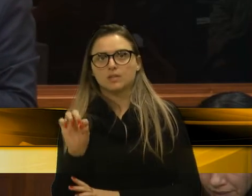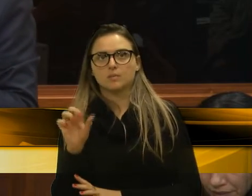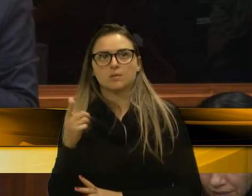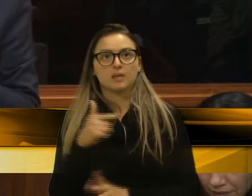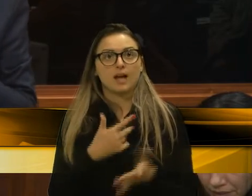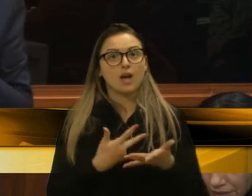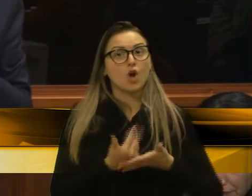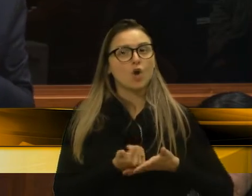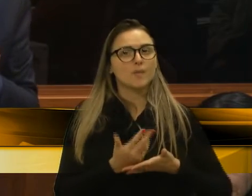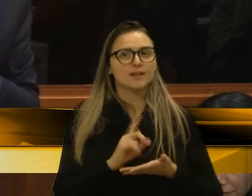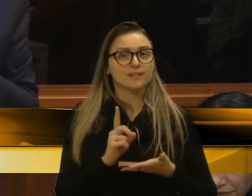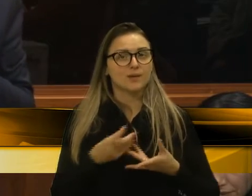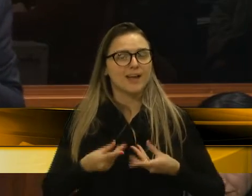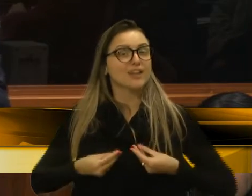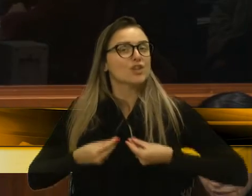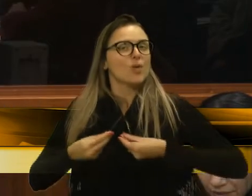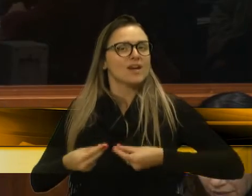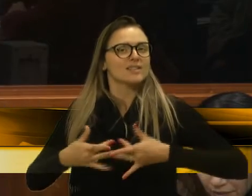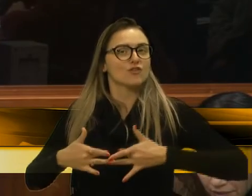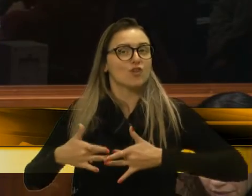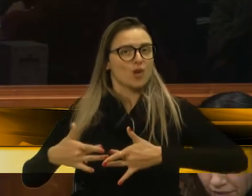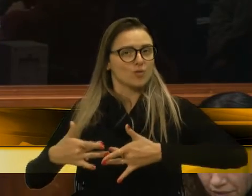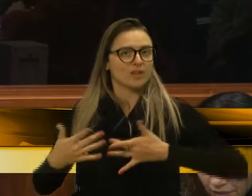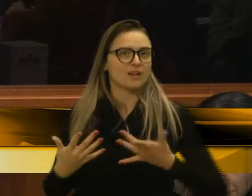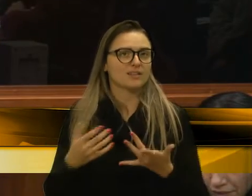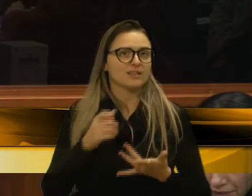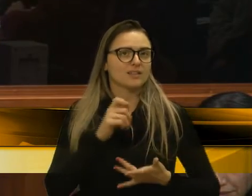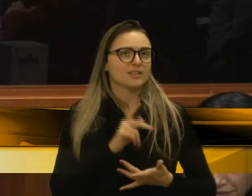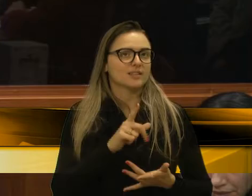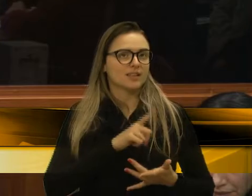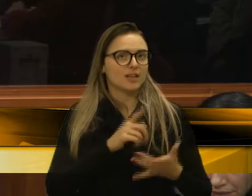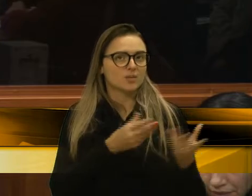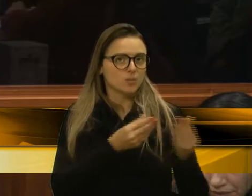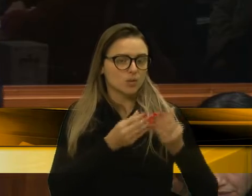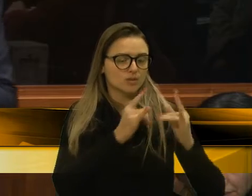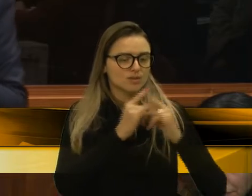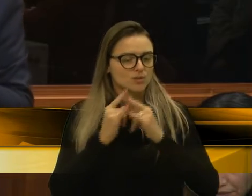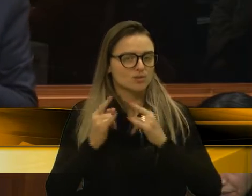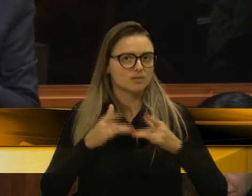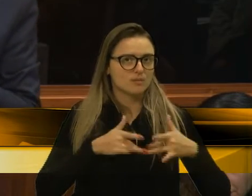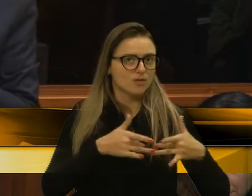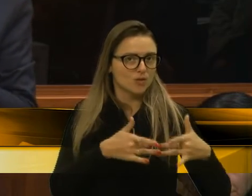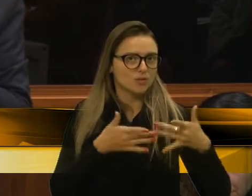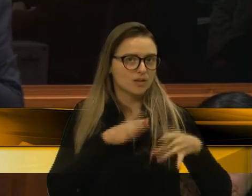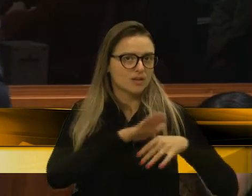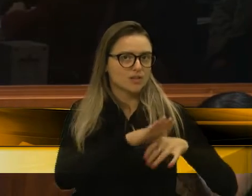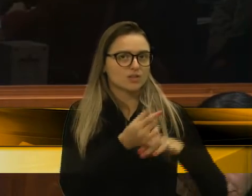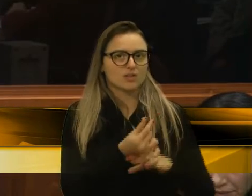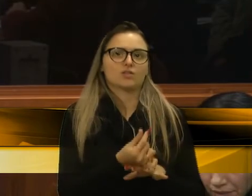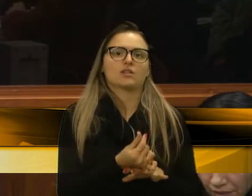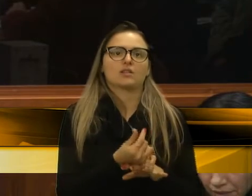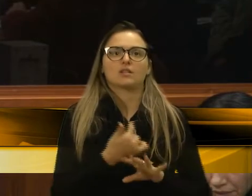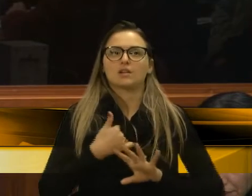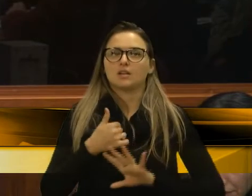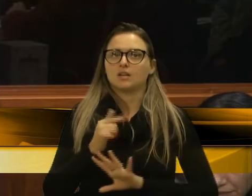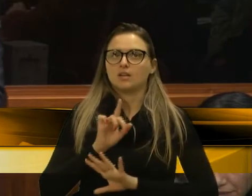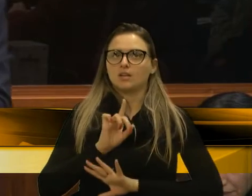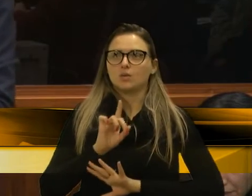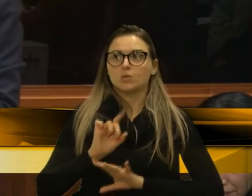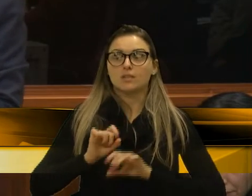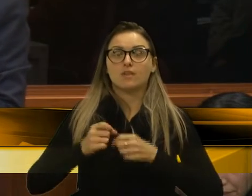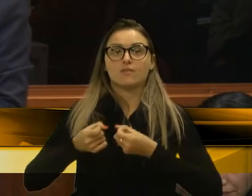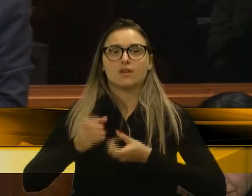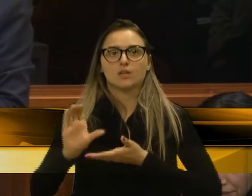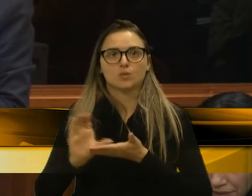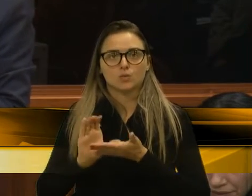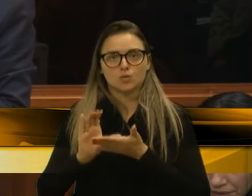não está fazendo uma doação. Até porque quem faz caridade tem um monte de entidade assistencial aí para fazer. Então eu defendo o financiamento público. No